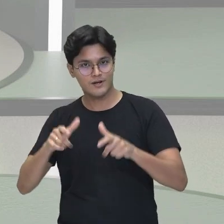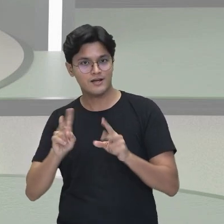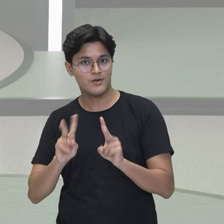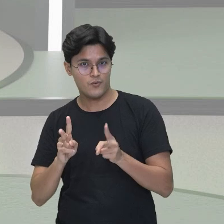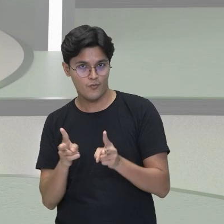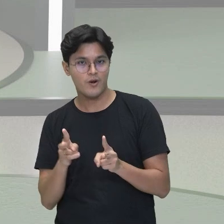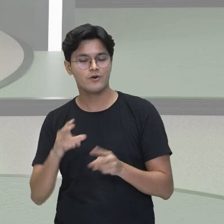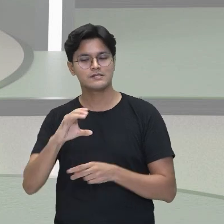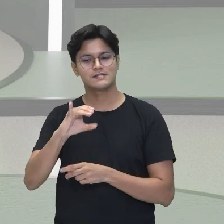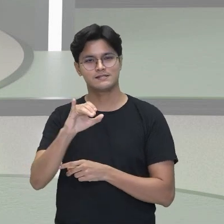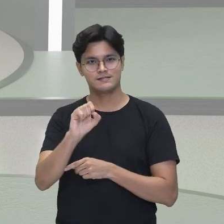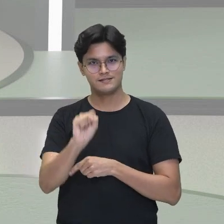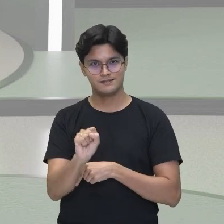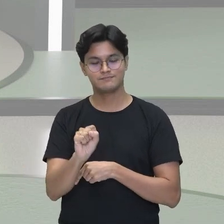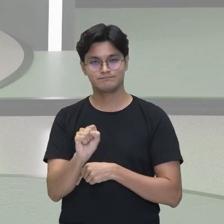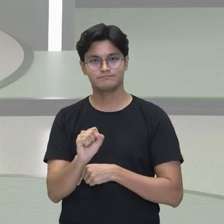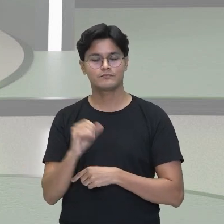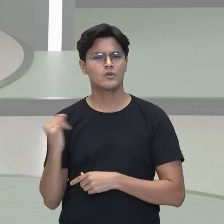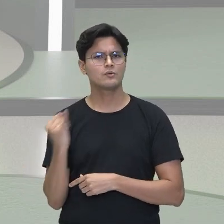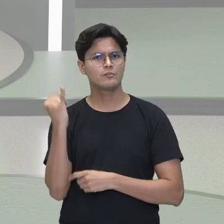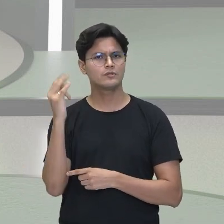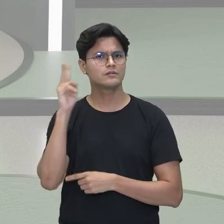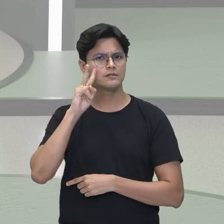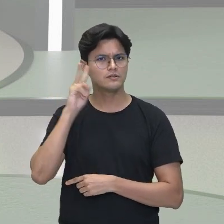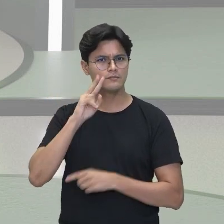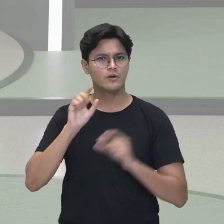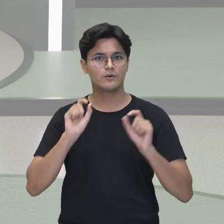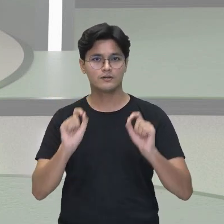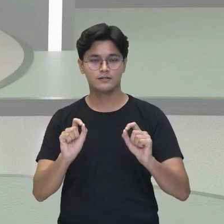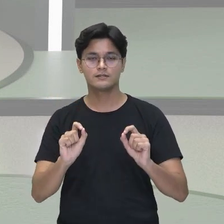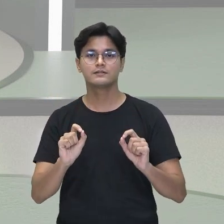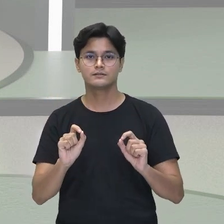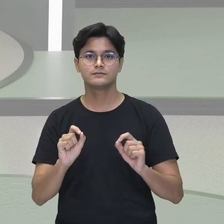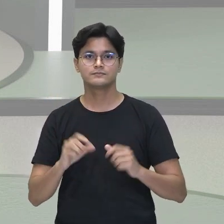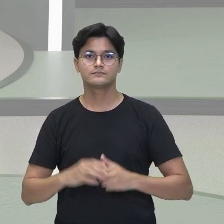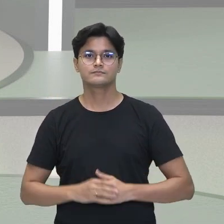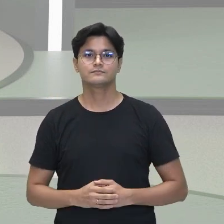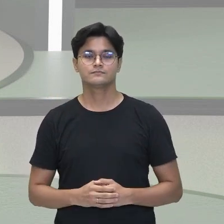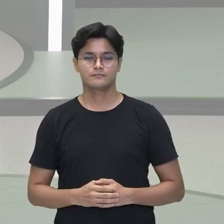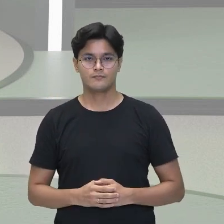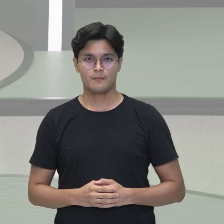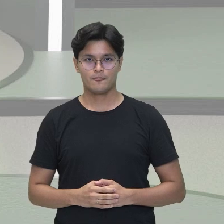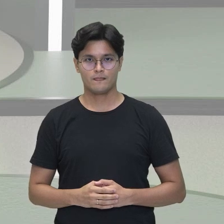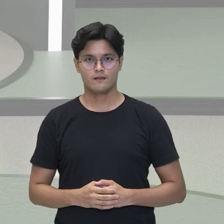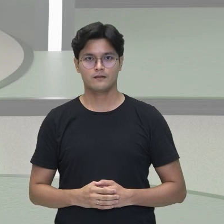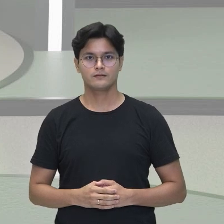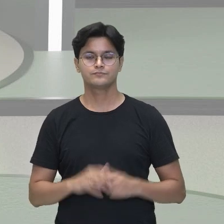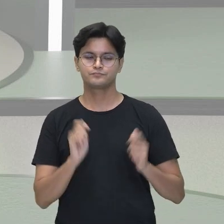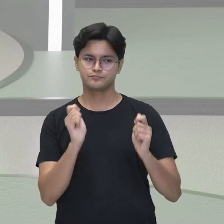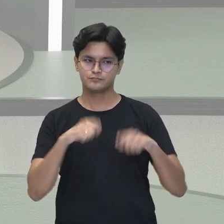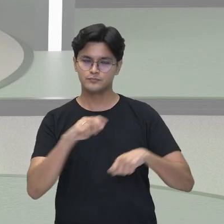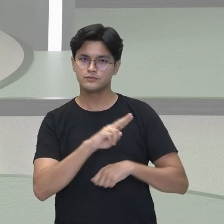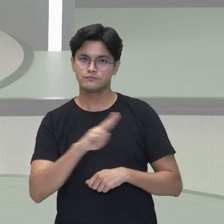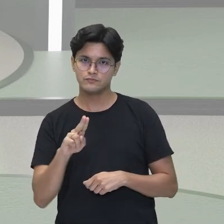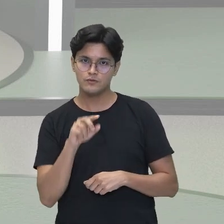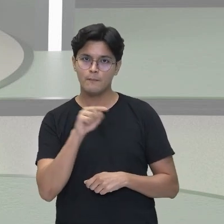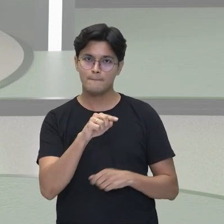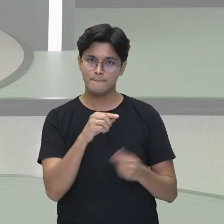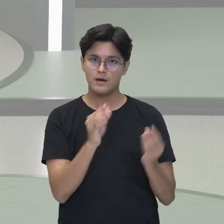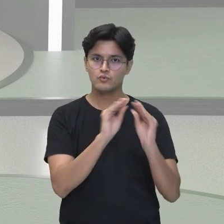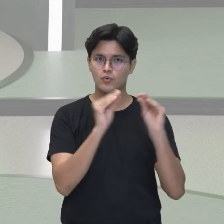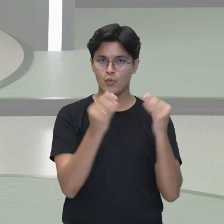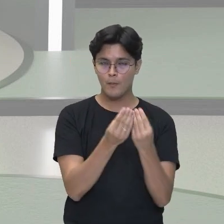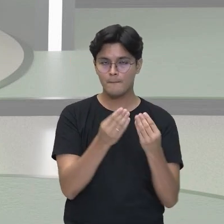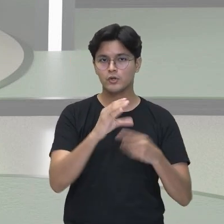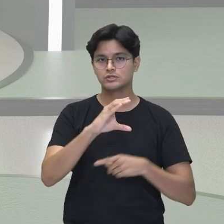sempre lembrar, né, que para nomear compostos cis, eu preciso